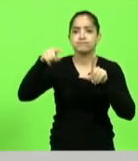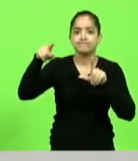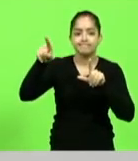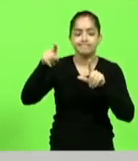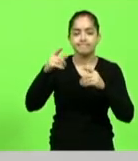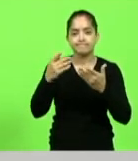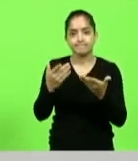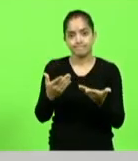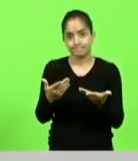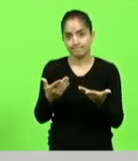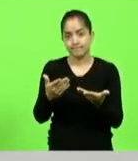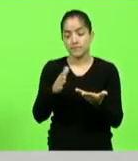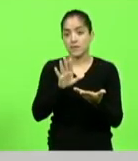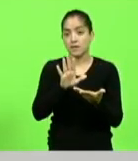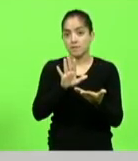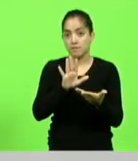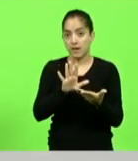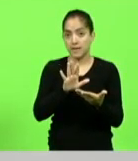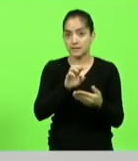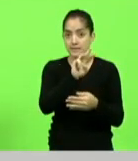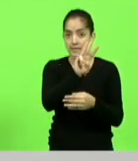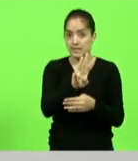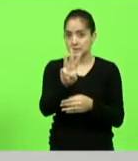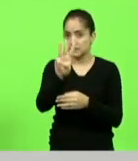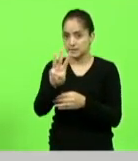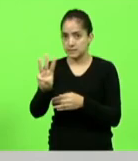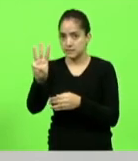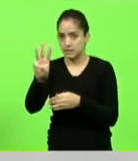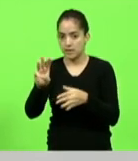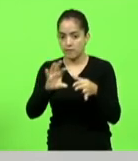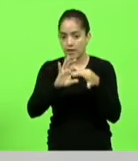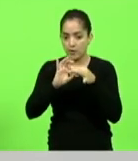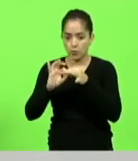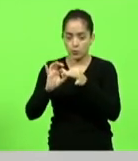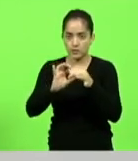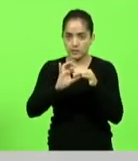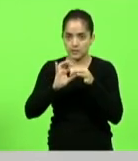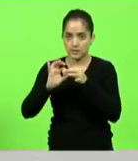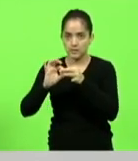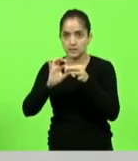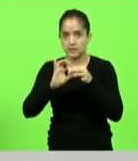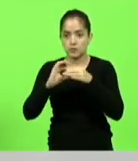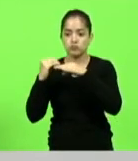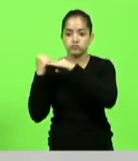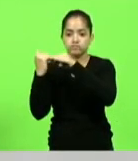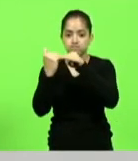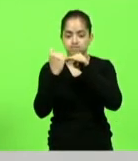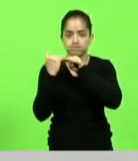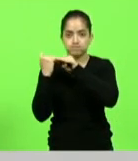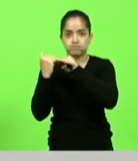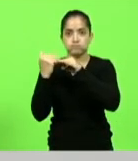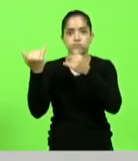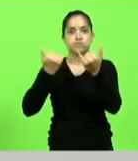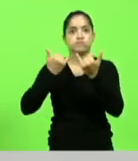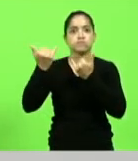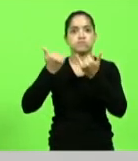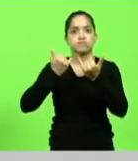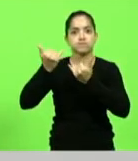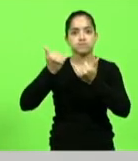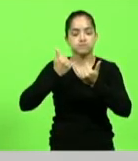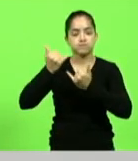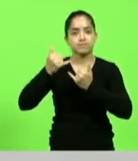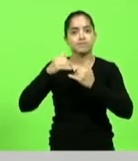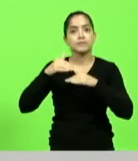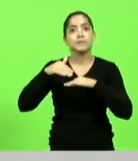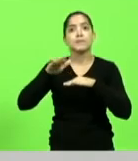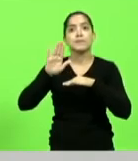Este site vai unificar padronizar todas essas informações e mais do